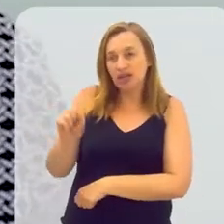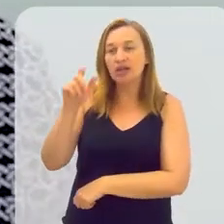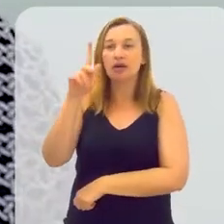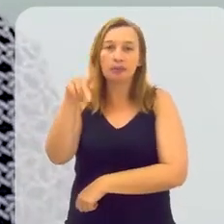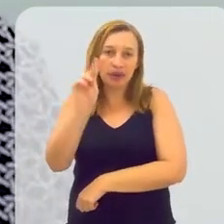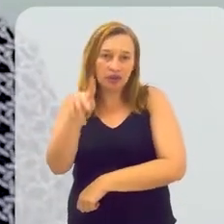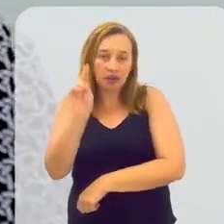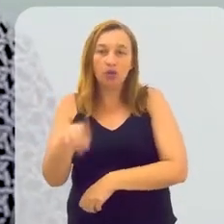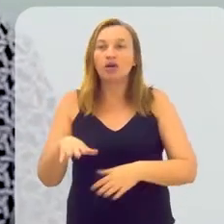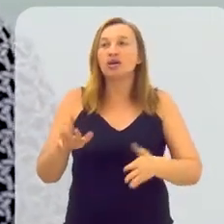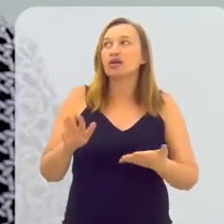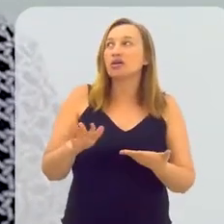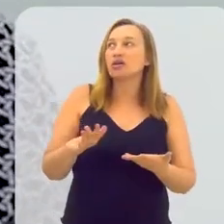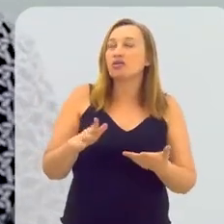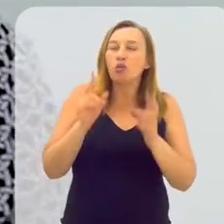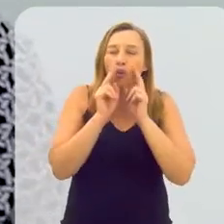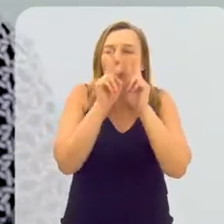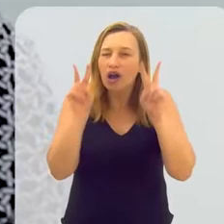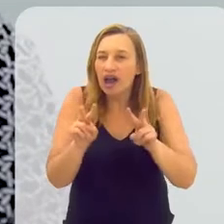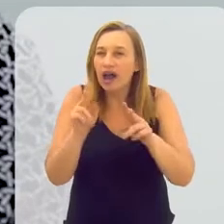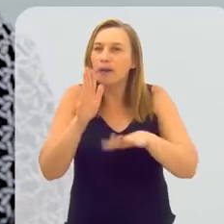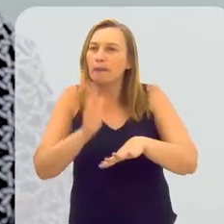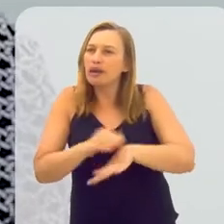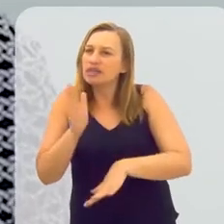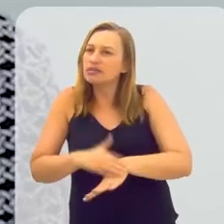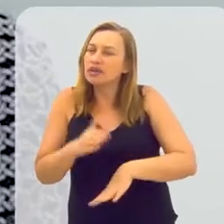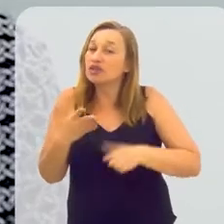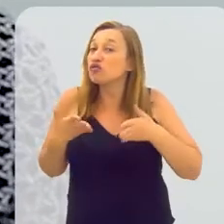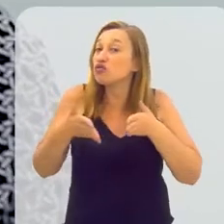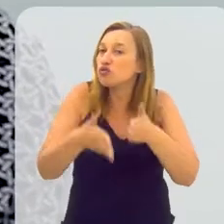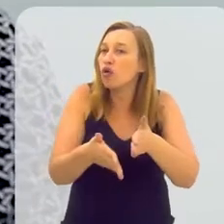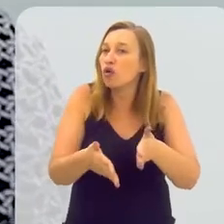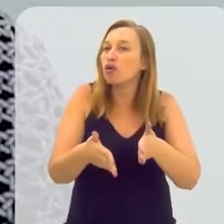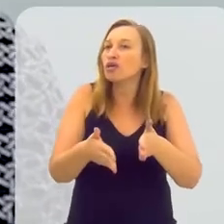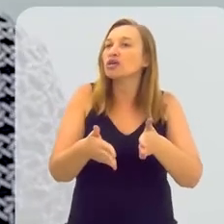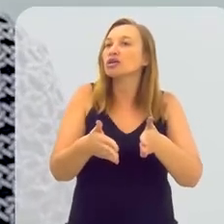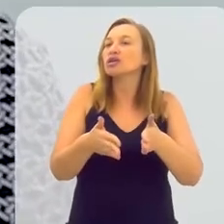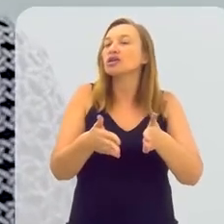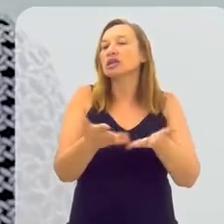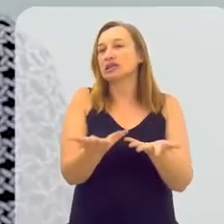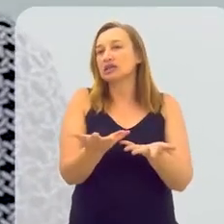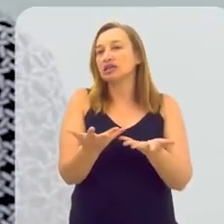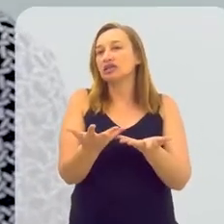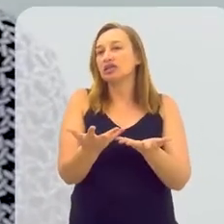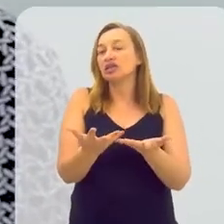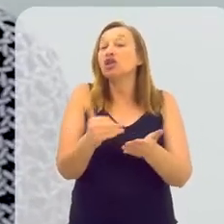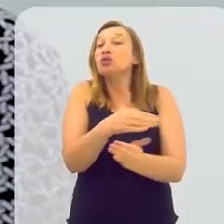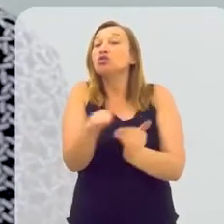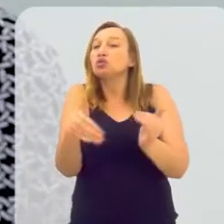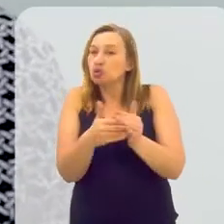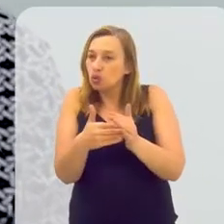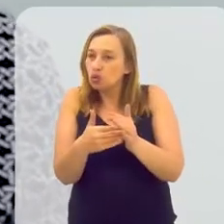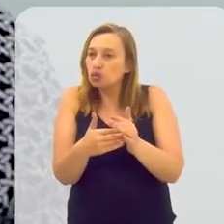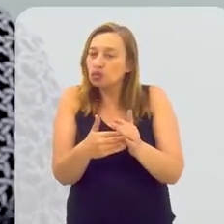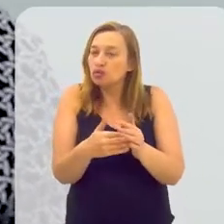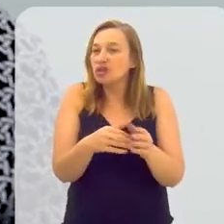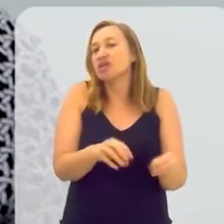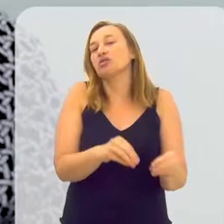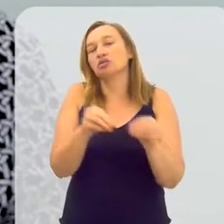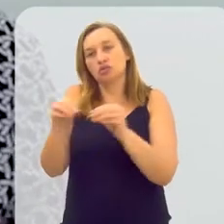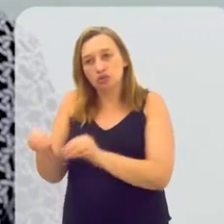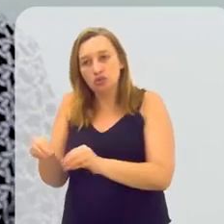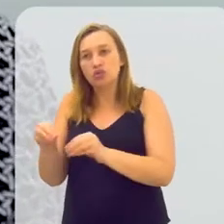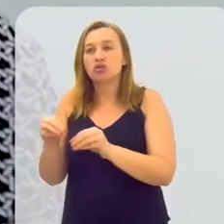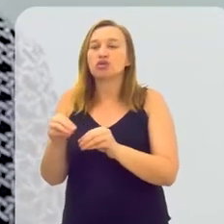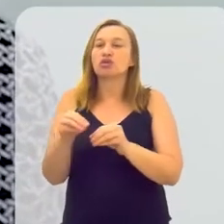gás e pelo petróleo, apesar de um olhar cada vez mais focado em determinar que todo mundo faça sua